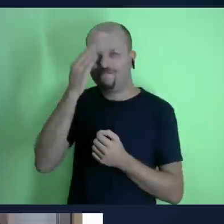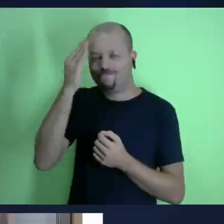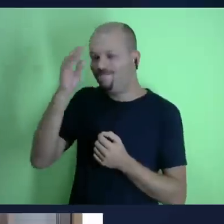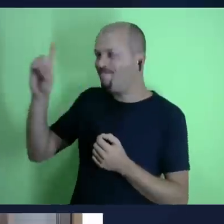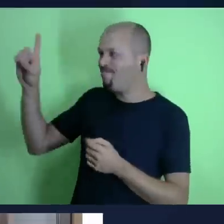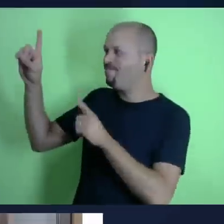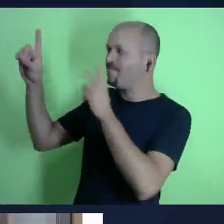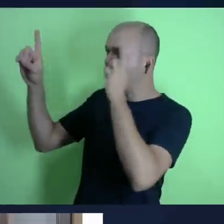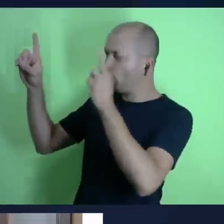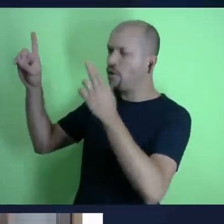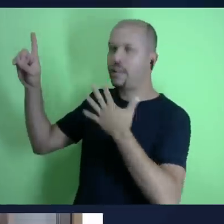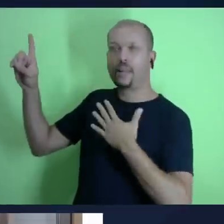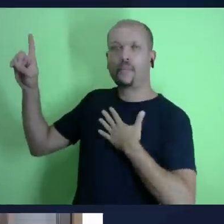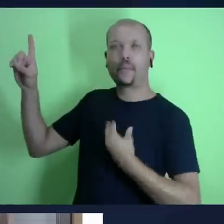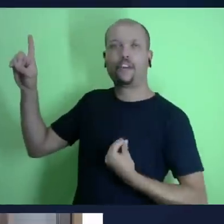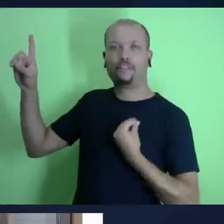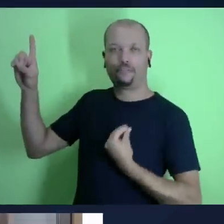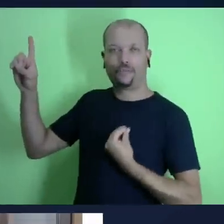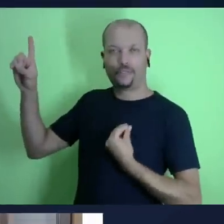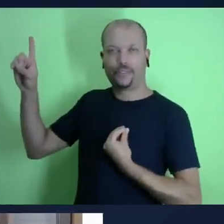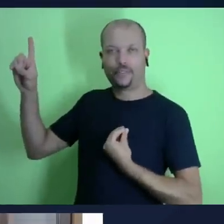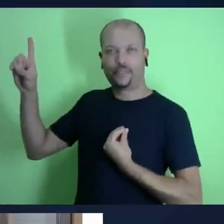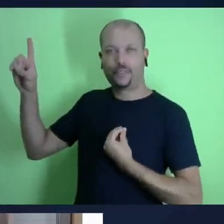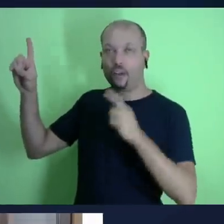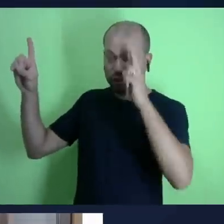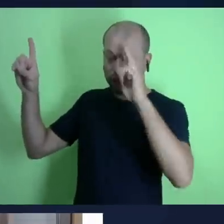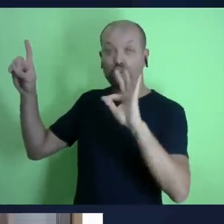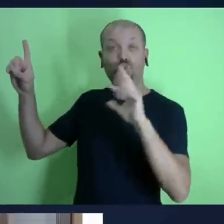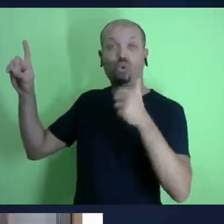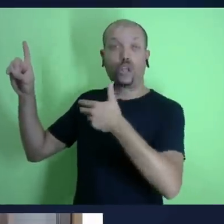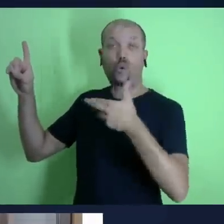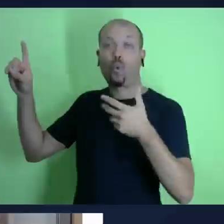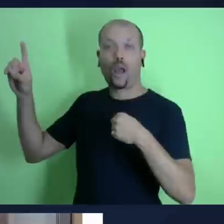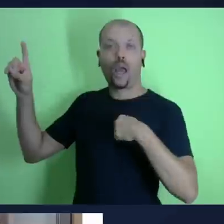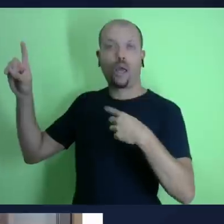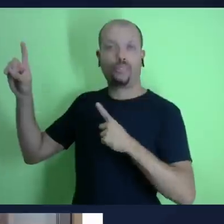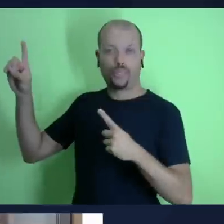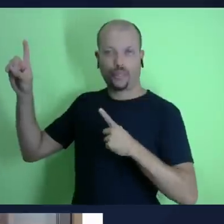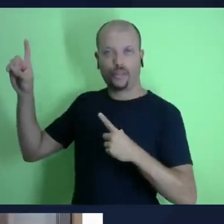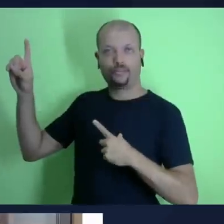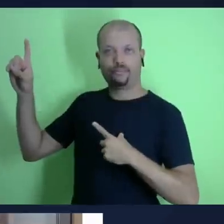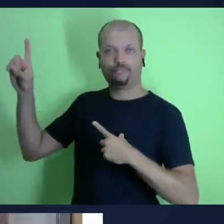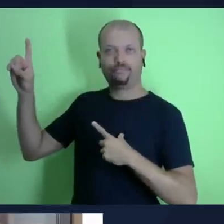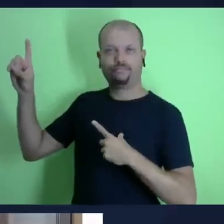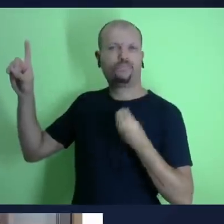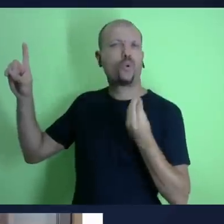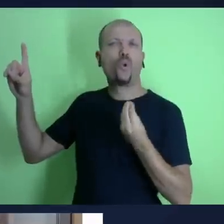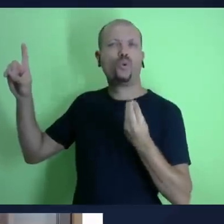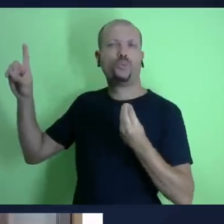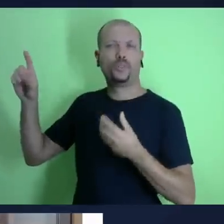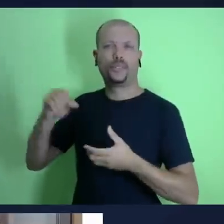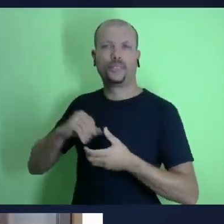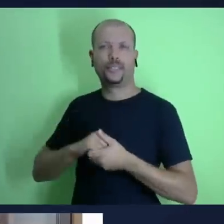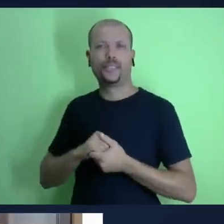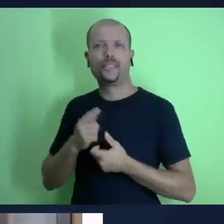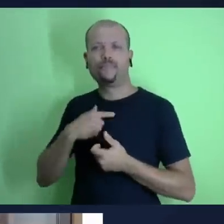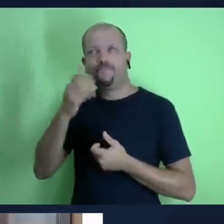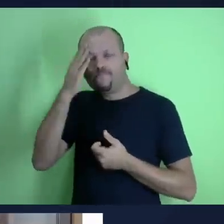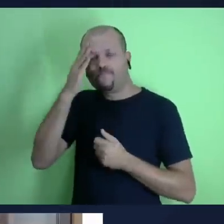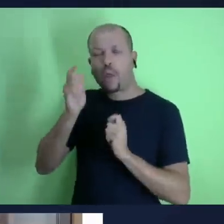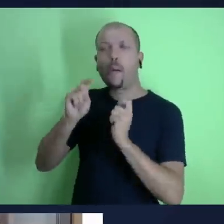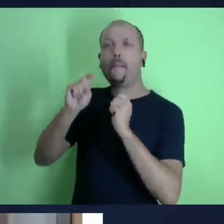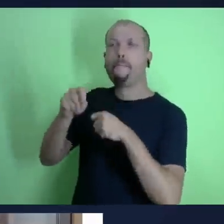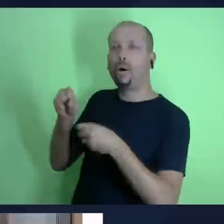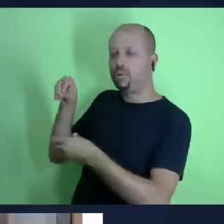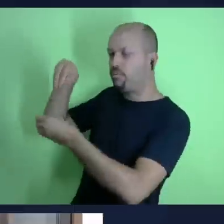família como na sua experiência pessoal um cristão aquele que nos acompanha pode saber se está no